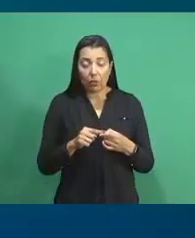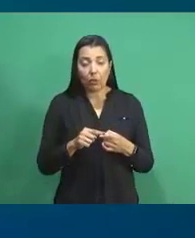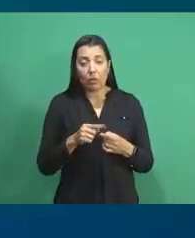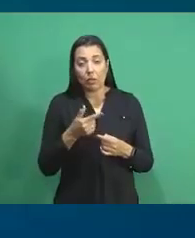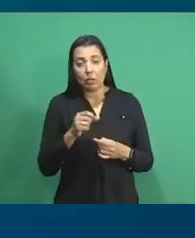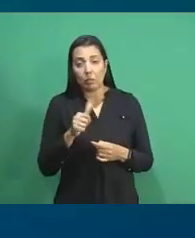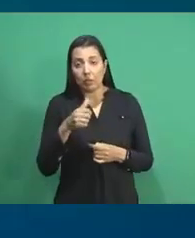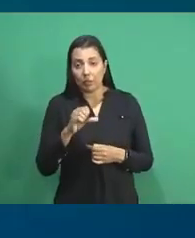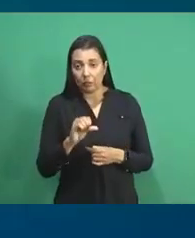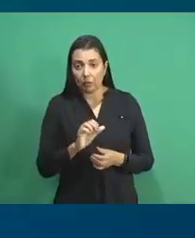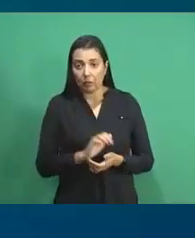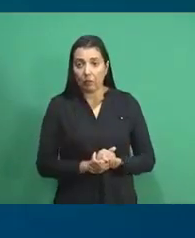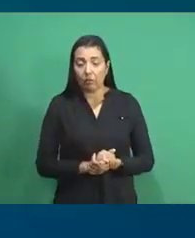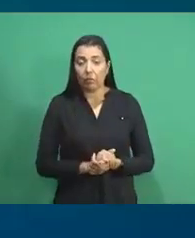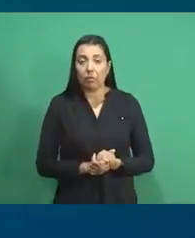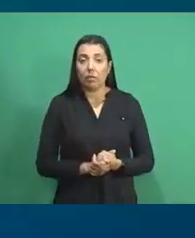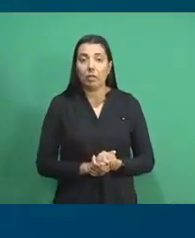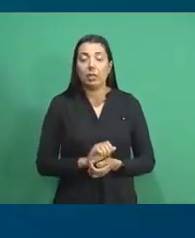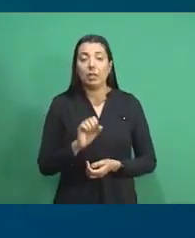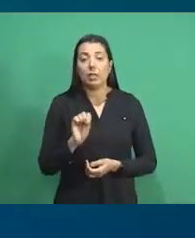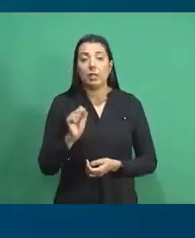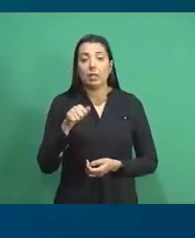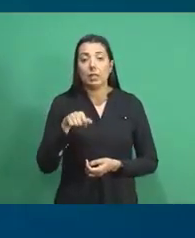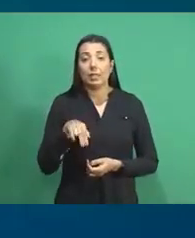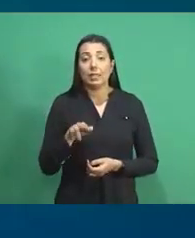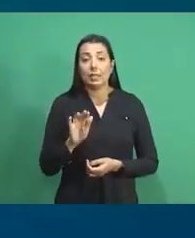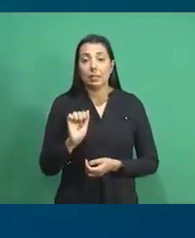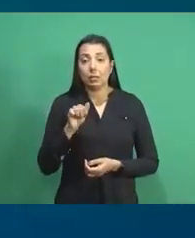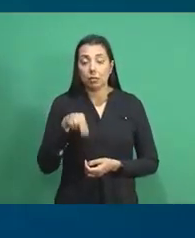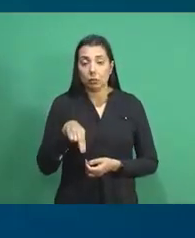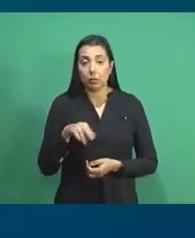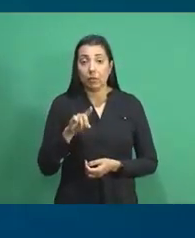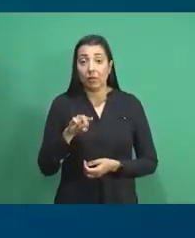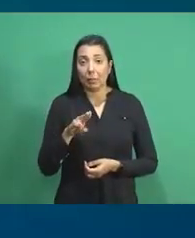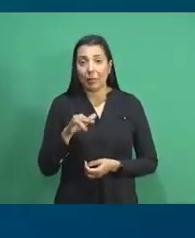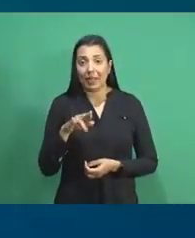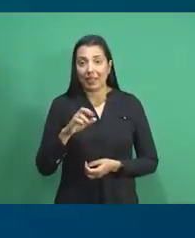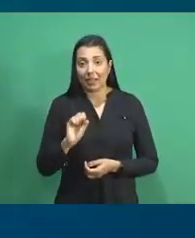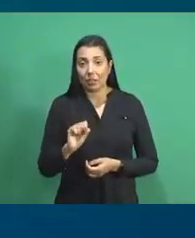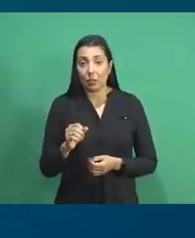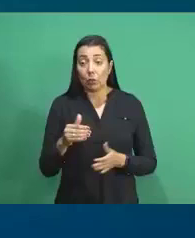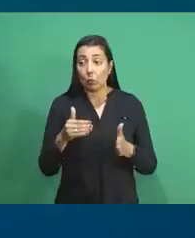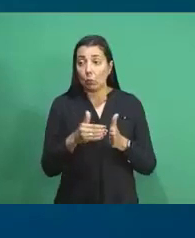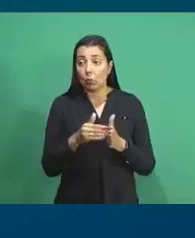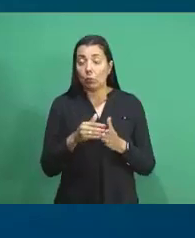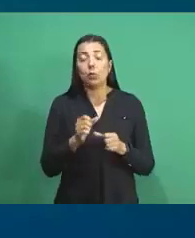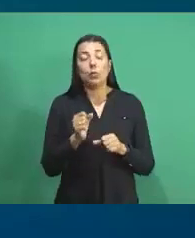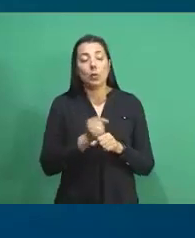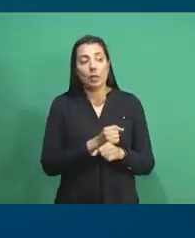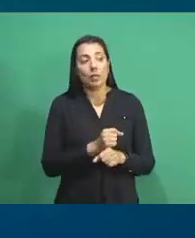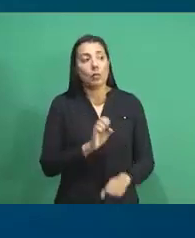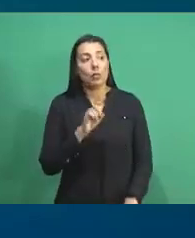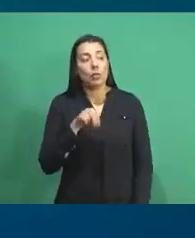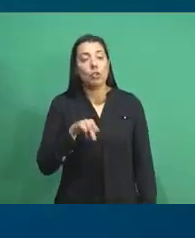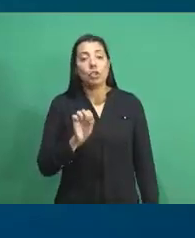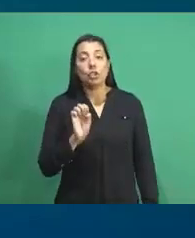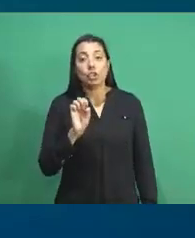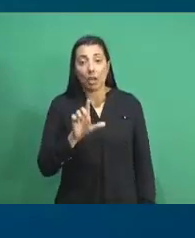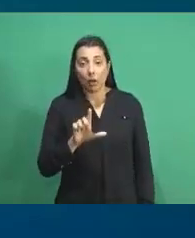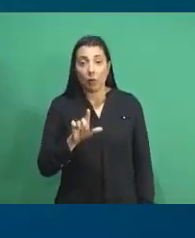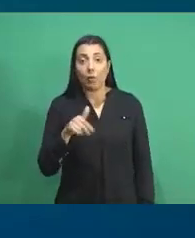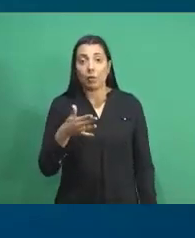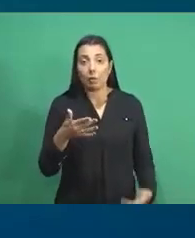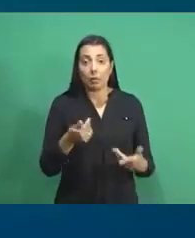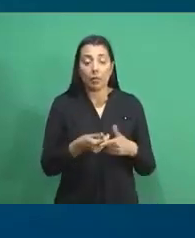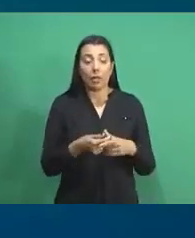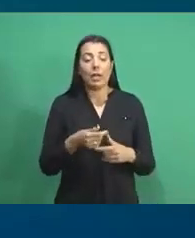2019 com a Samsung, com a Biplast e esse último ano com a Shell, em um projeto de arbolina, que é uma